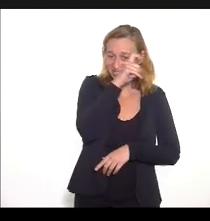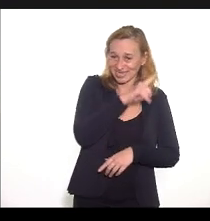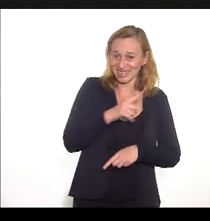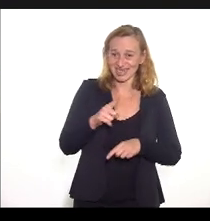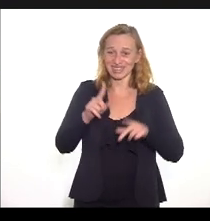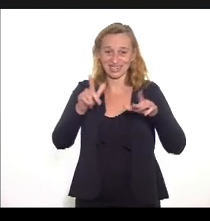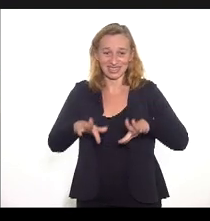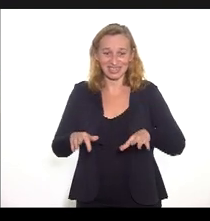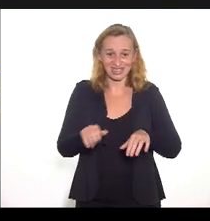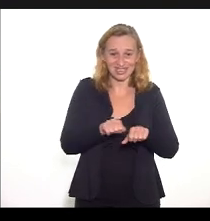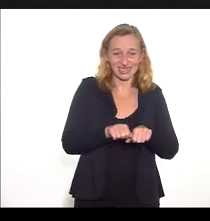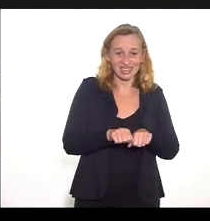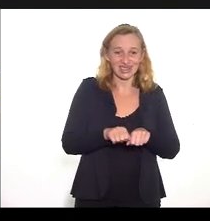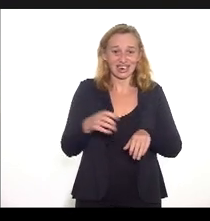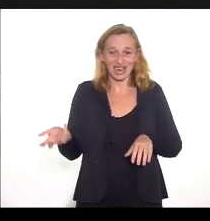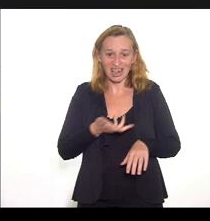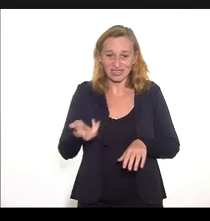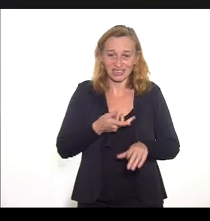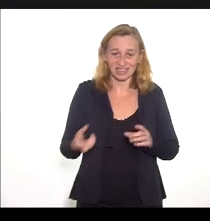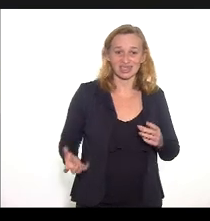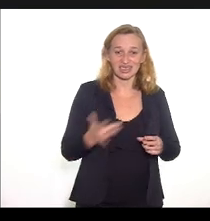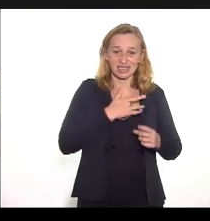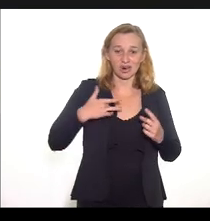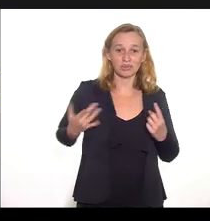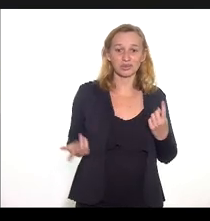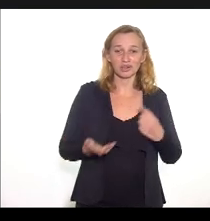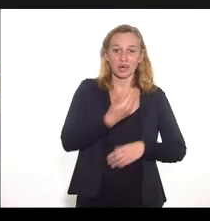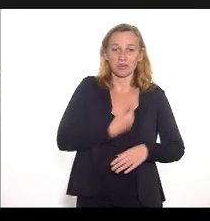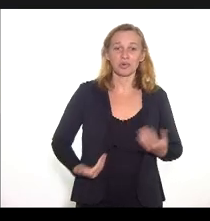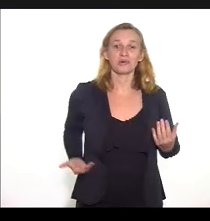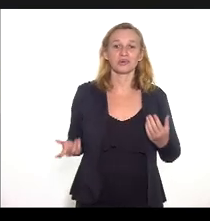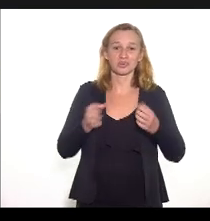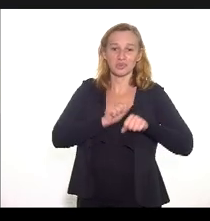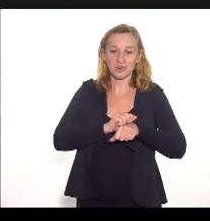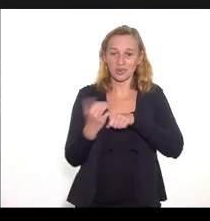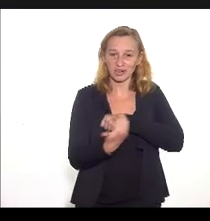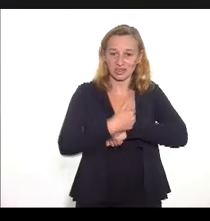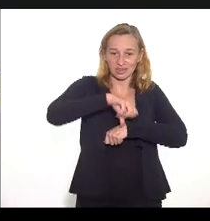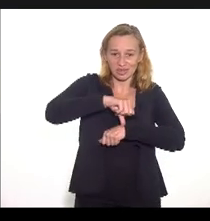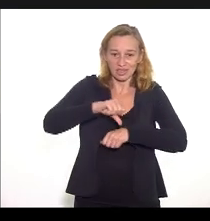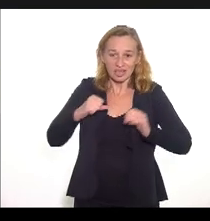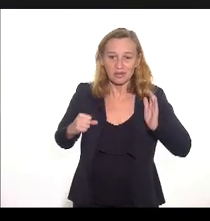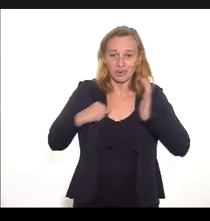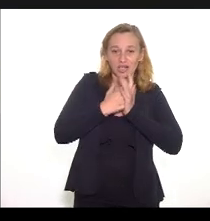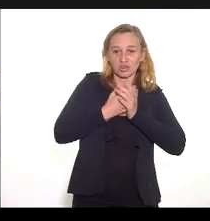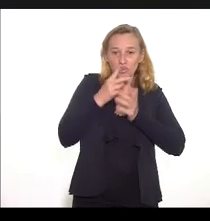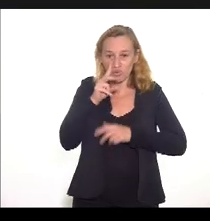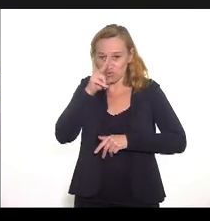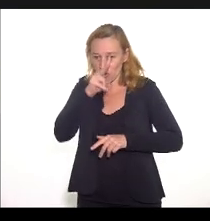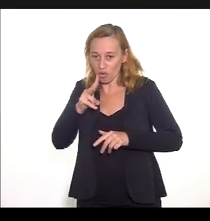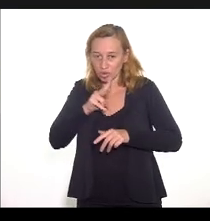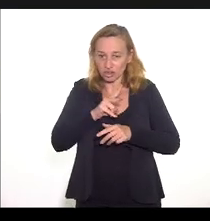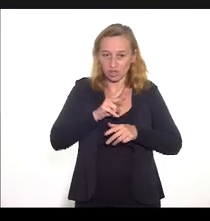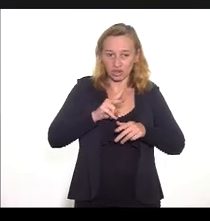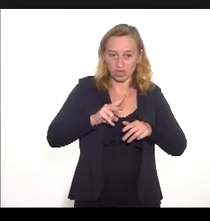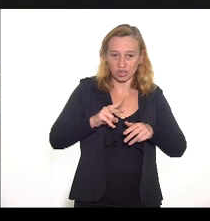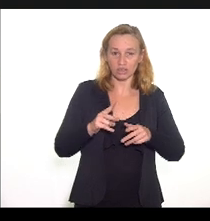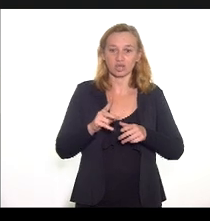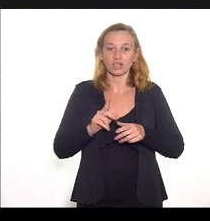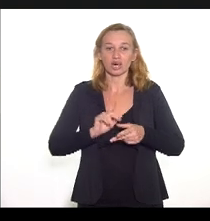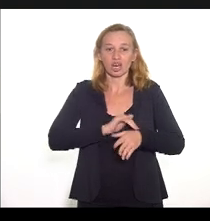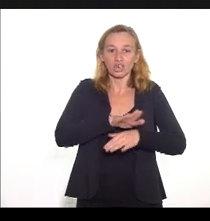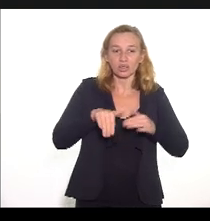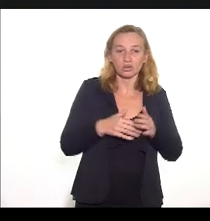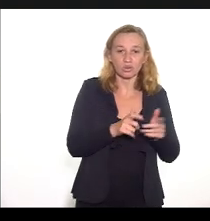à situação instalada de emergência em saúde pública pelo coronavírus, a qual impactou fortemente os procedimentos e rotinas em todas as